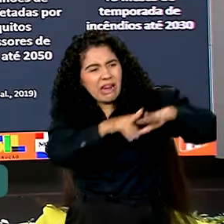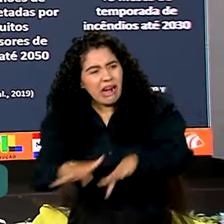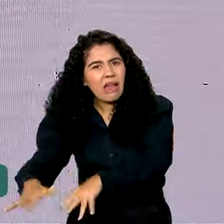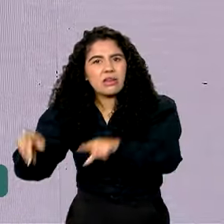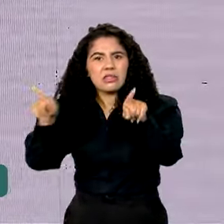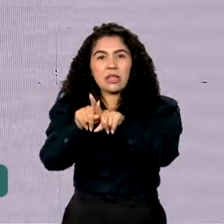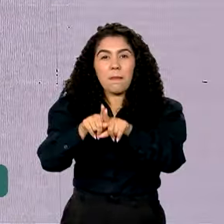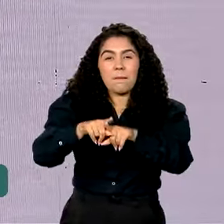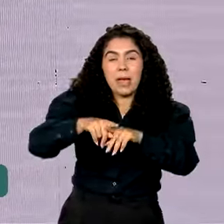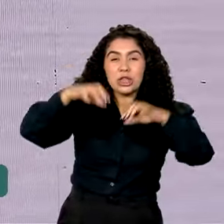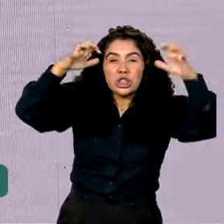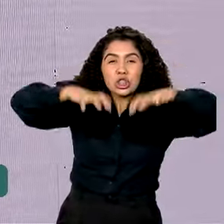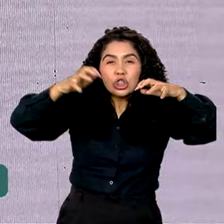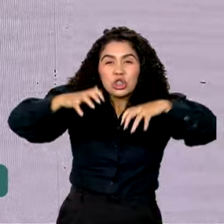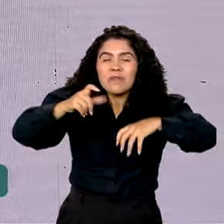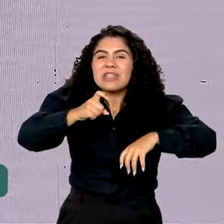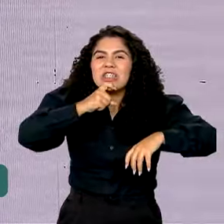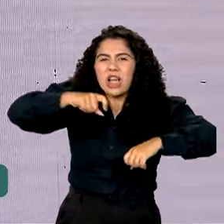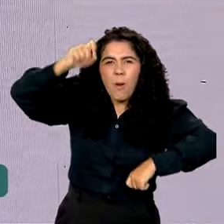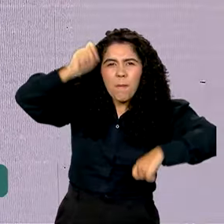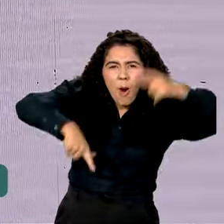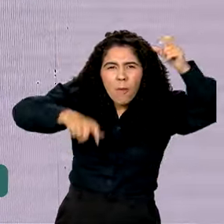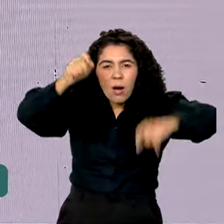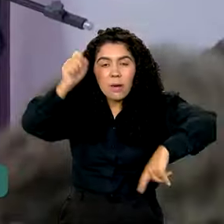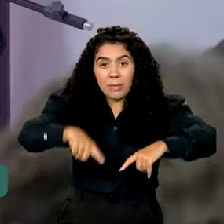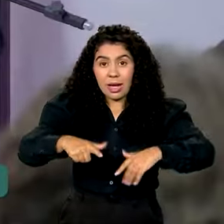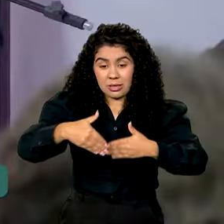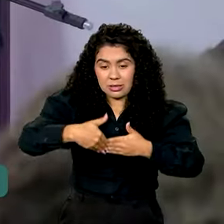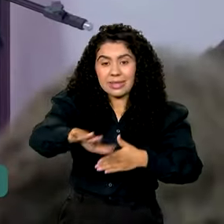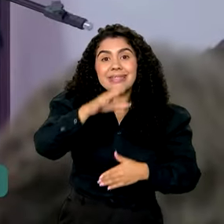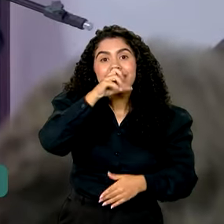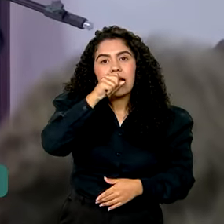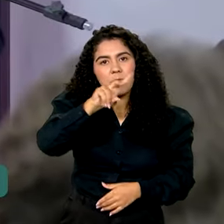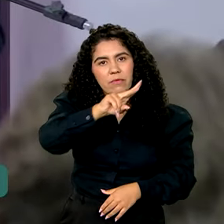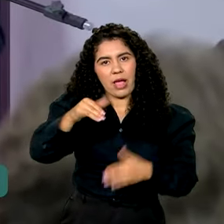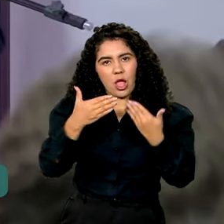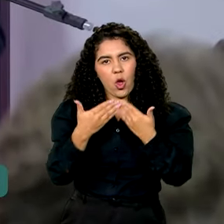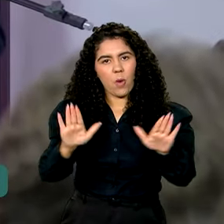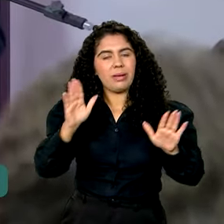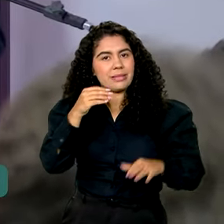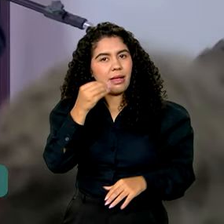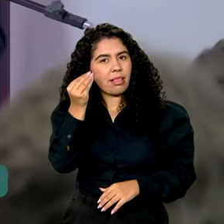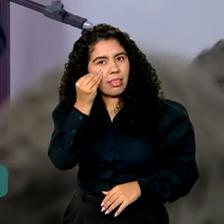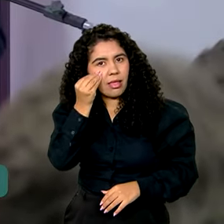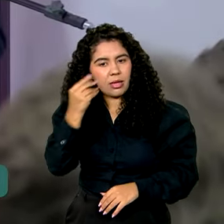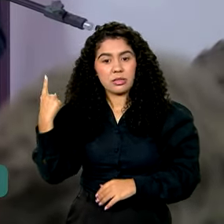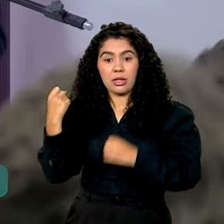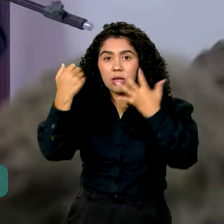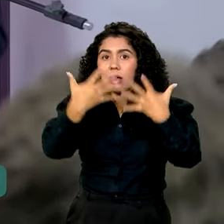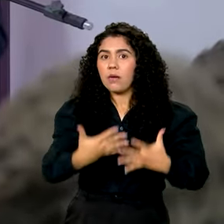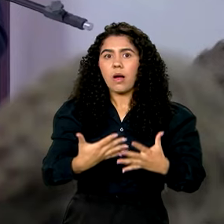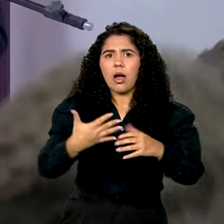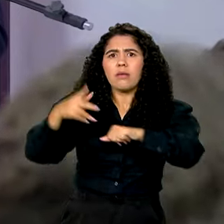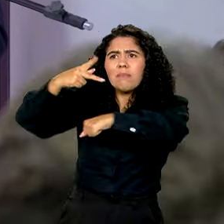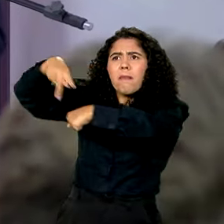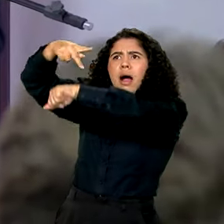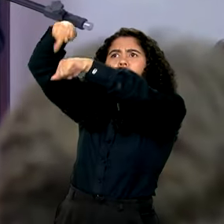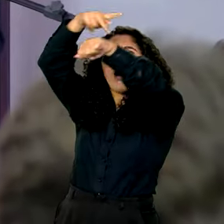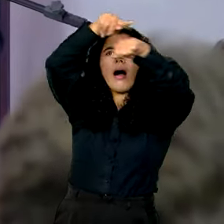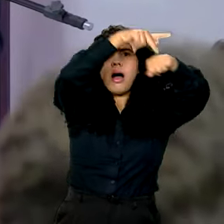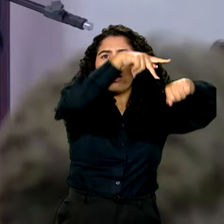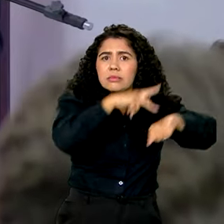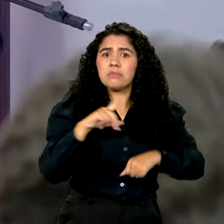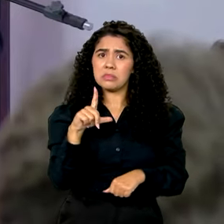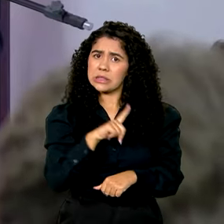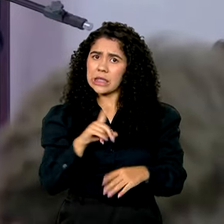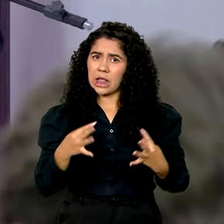granizo. Os testes vão começar neste sábado. Poucos países do mundo têm essa tecnologia, o Brasil vai